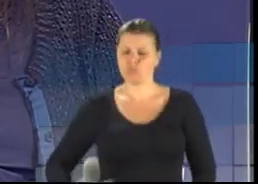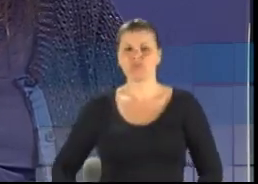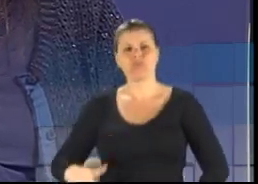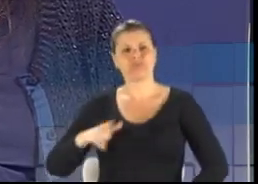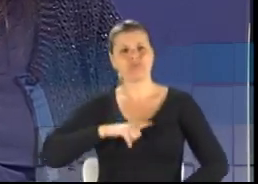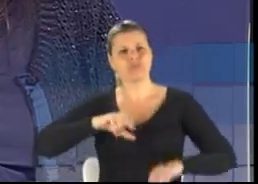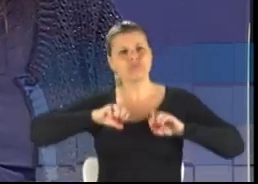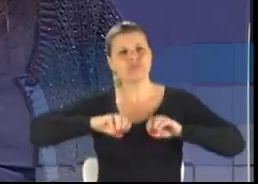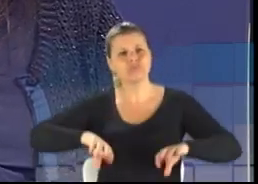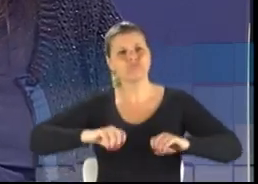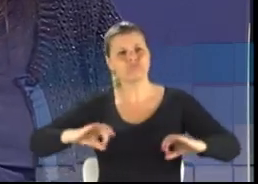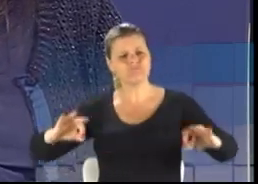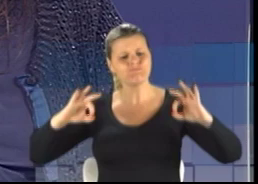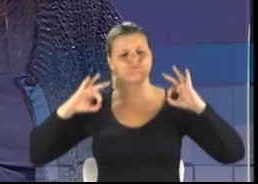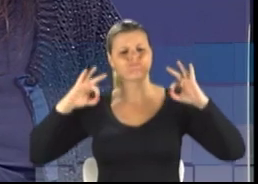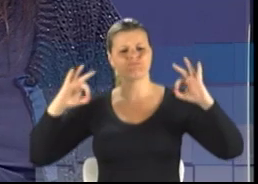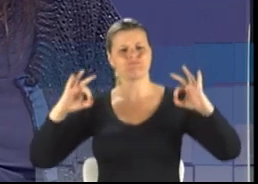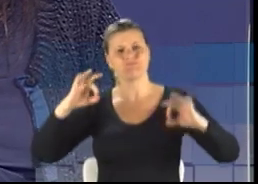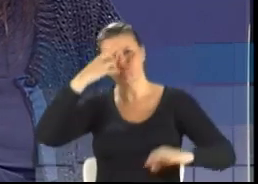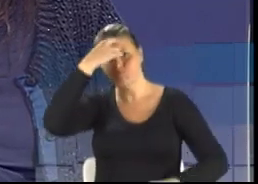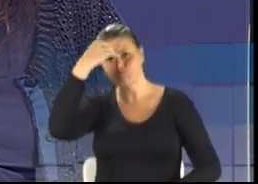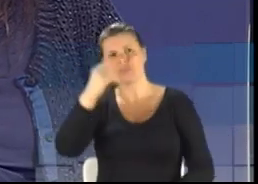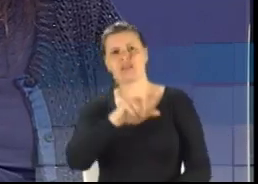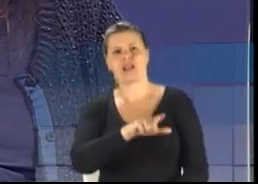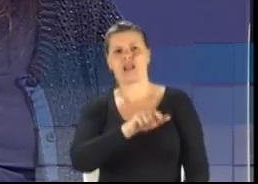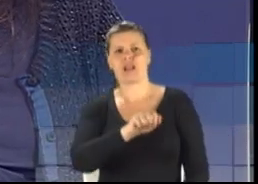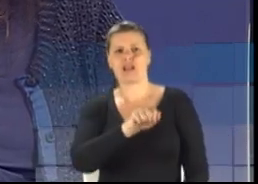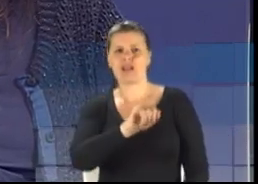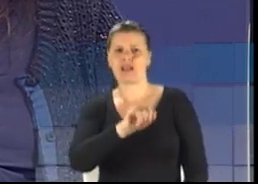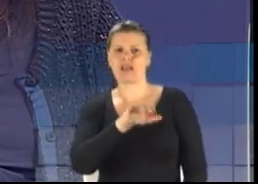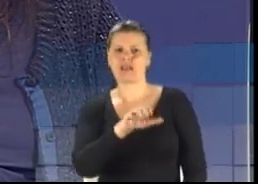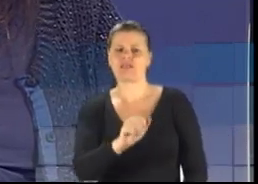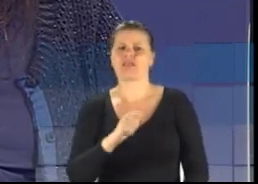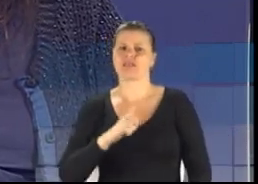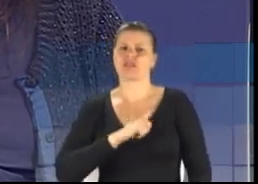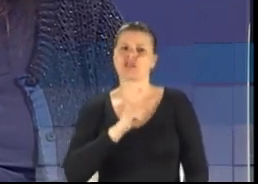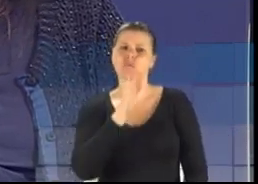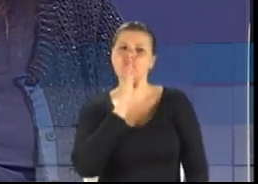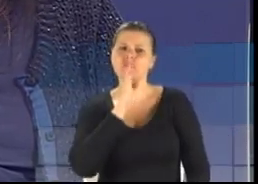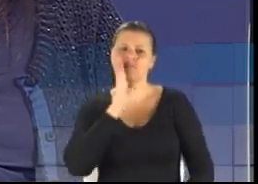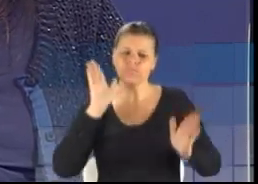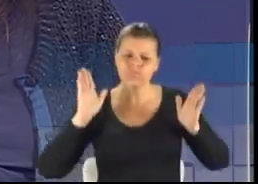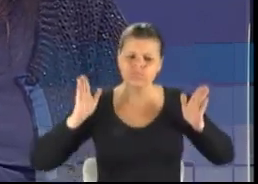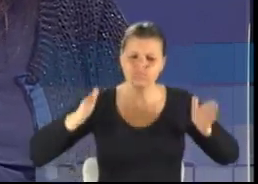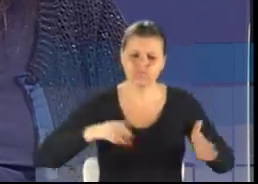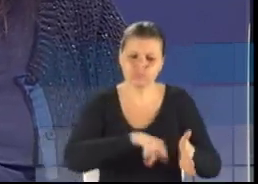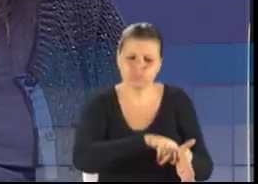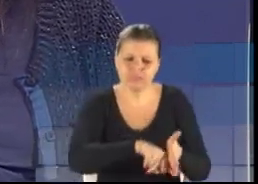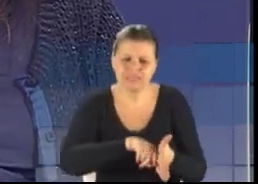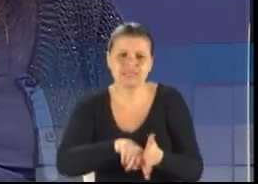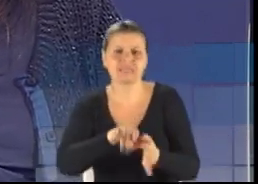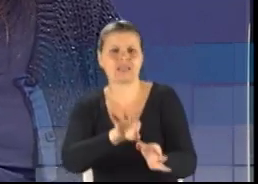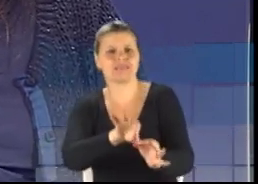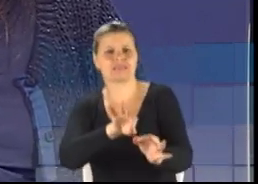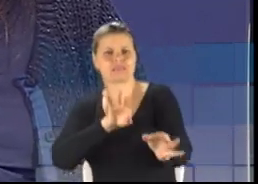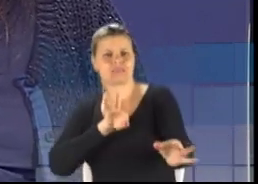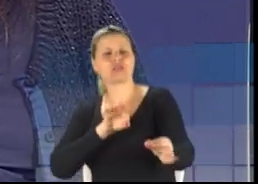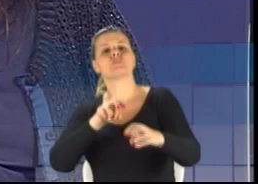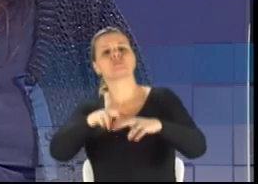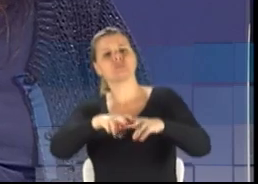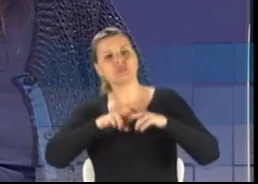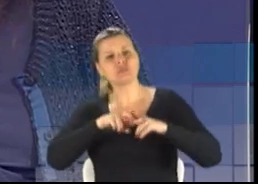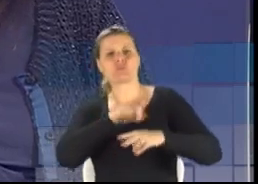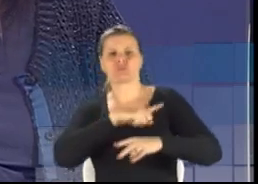laica, com o conhecimento voltado para a pesquisa, para a extensão. Por isso que a gente fez essa